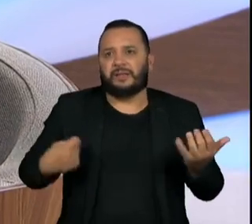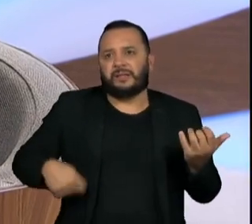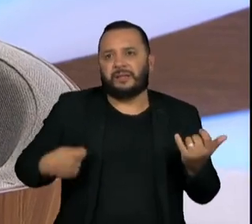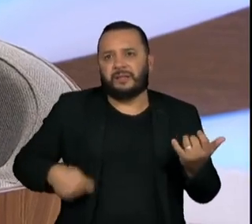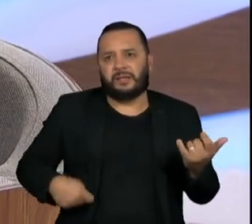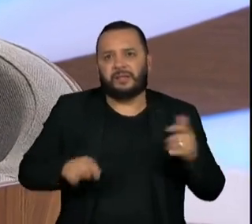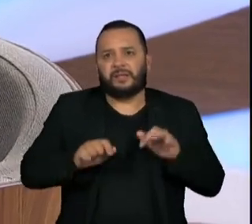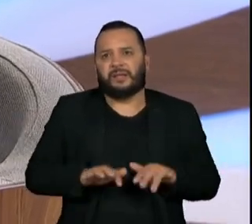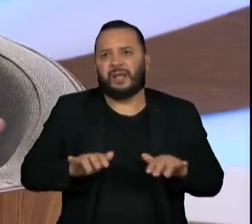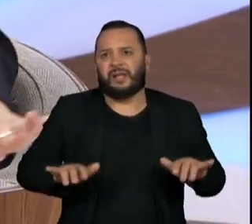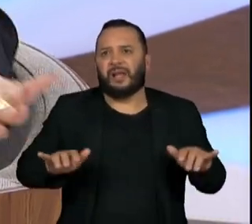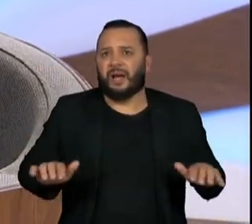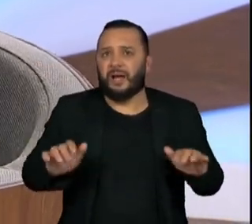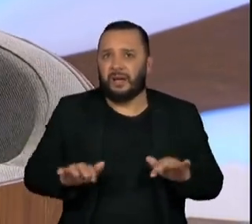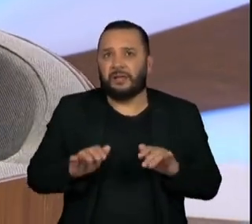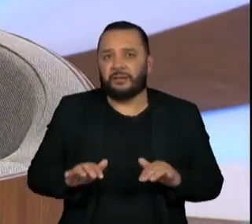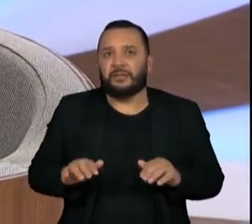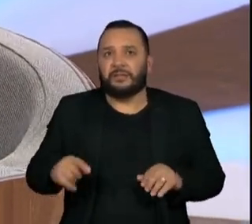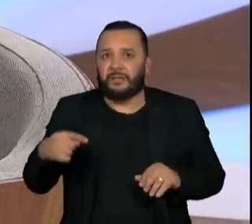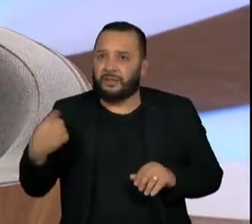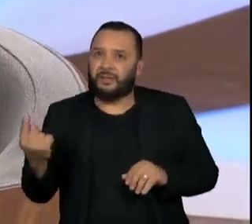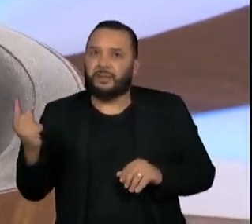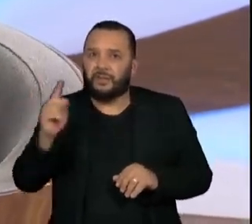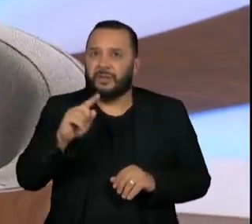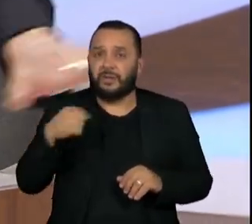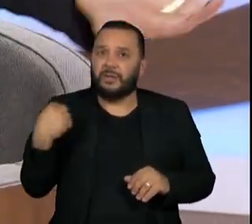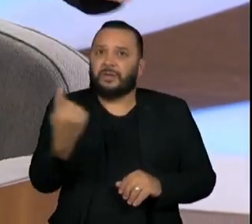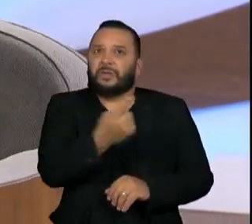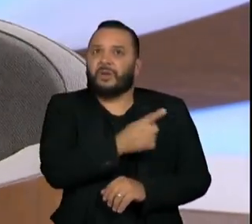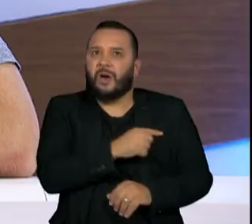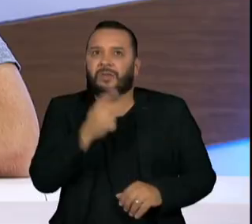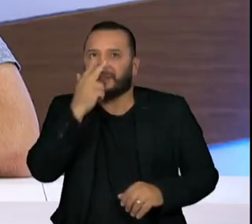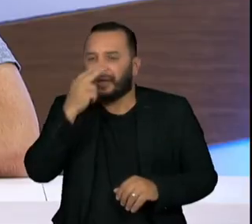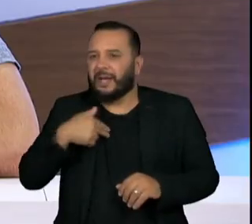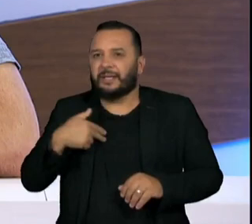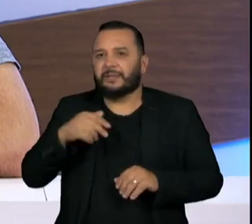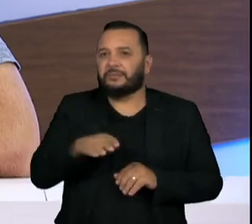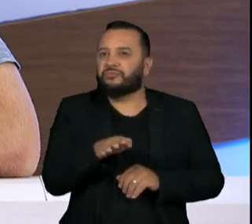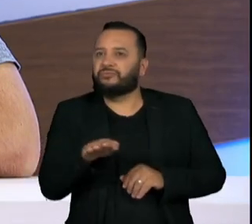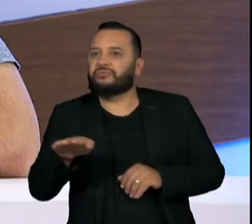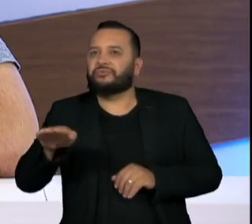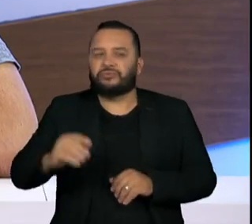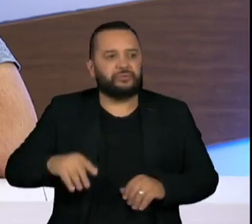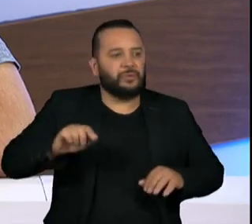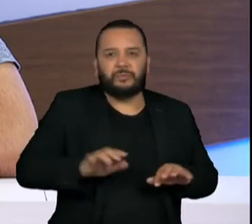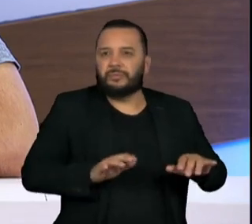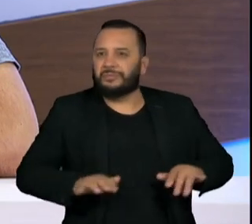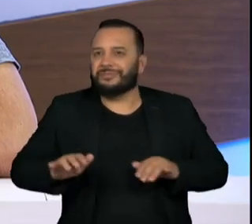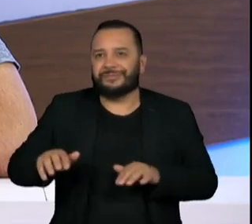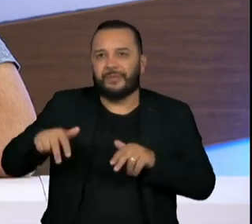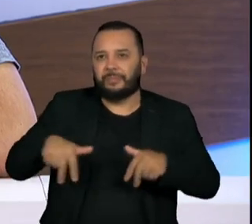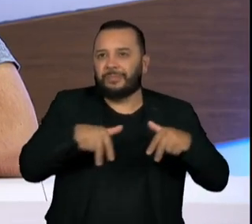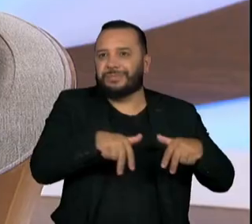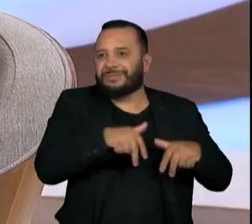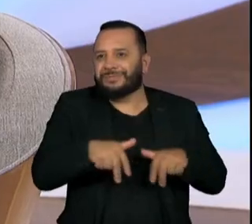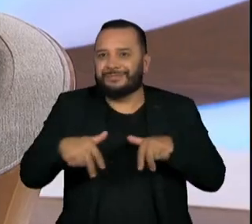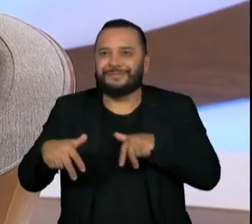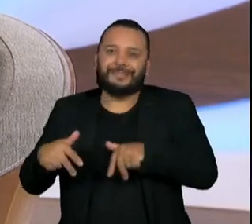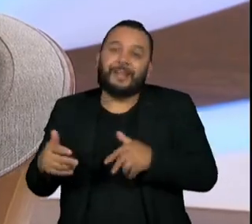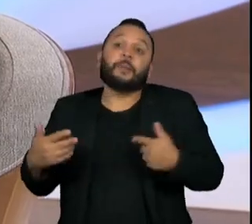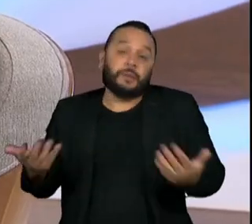um teclado, porque a gente foi escorregando assim, passeando, assim, da percussão. Pois é, eu